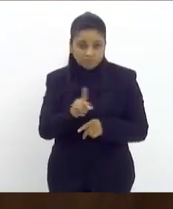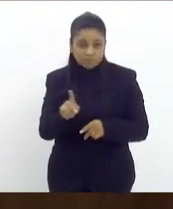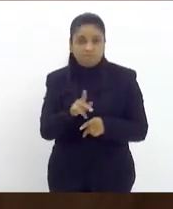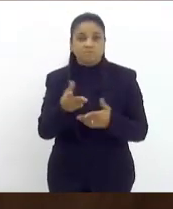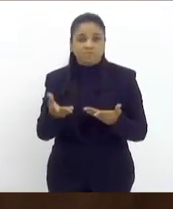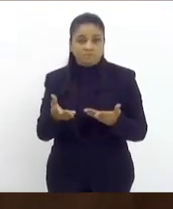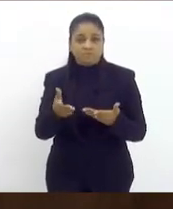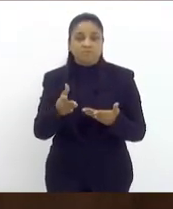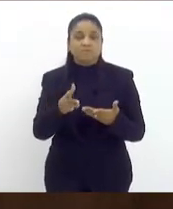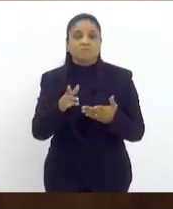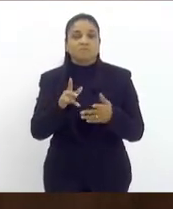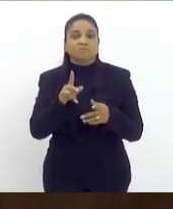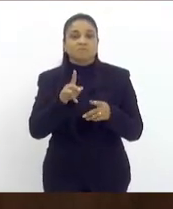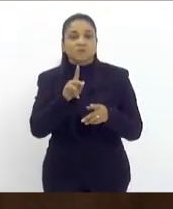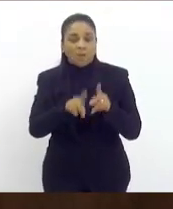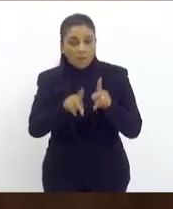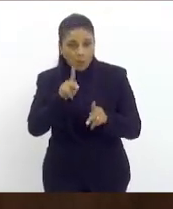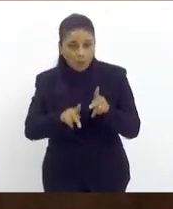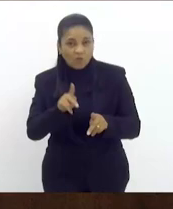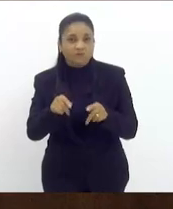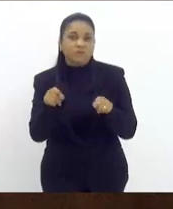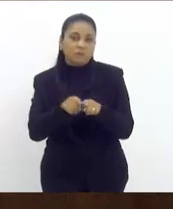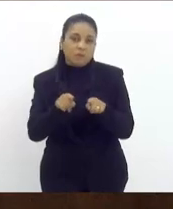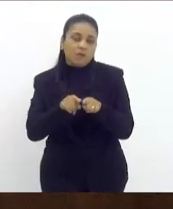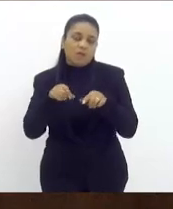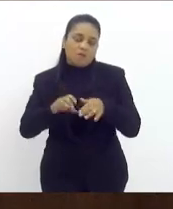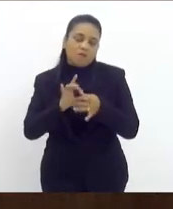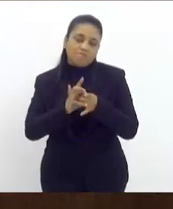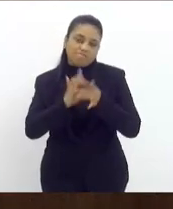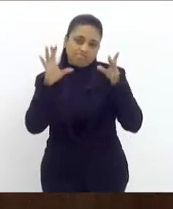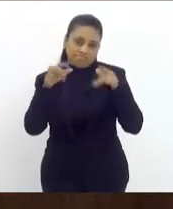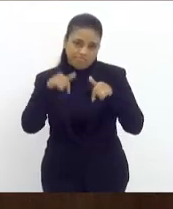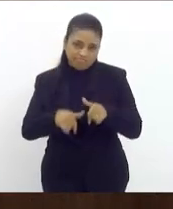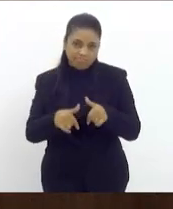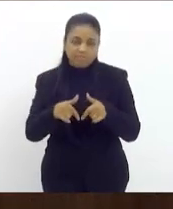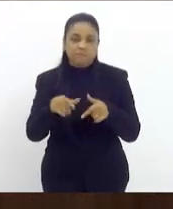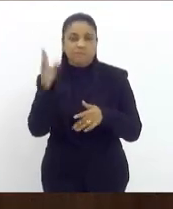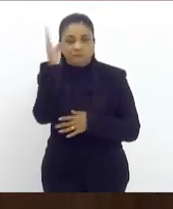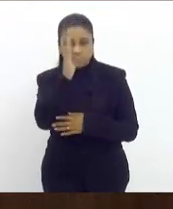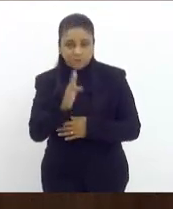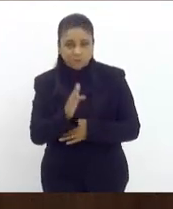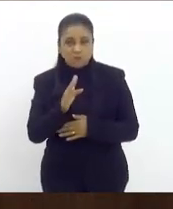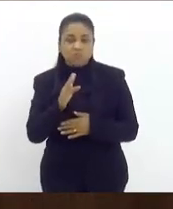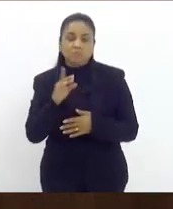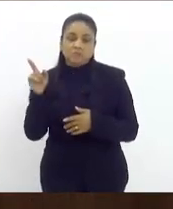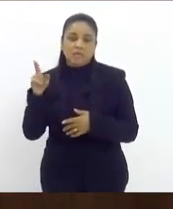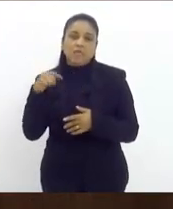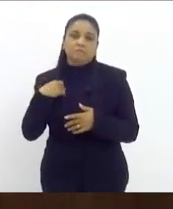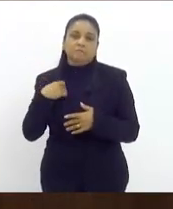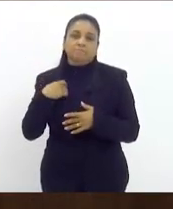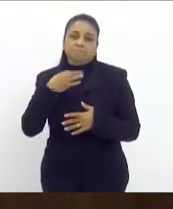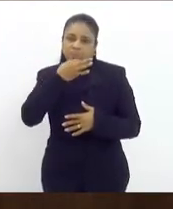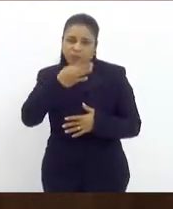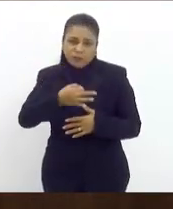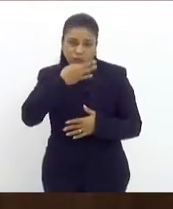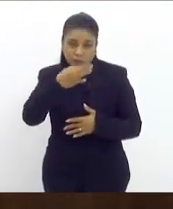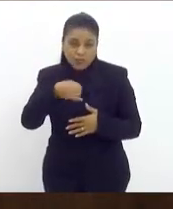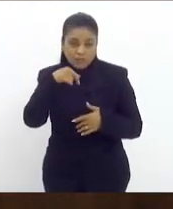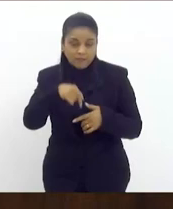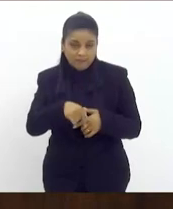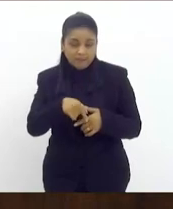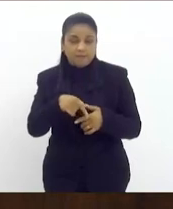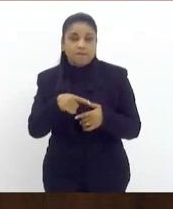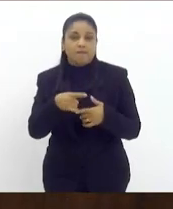ele de garantir esse funcionamento da democracia no país que tem sido duramente atacada e faz muito bem de